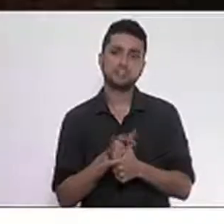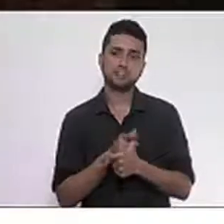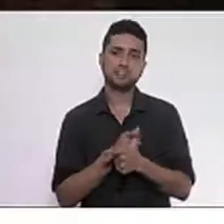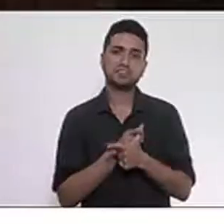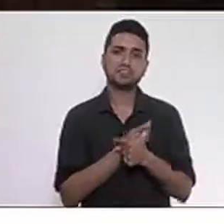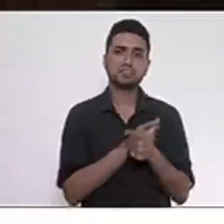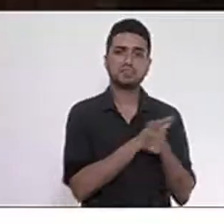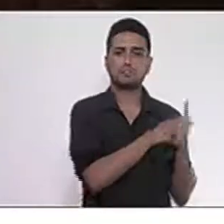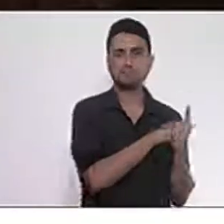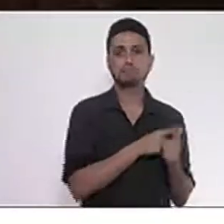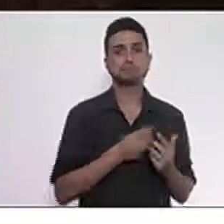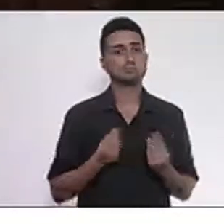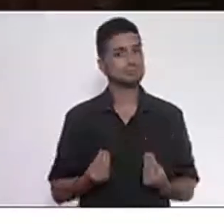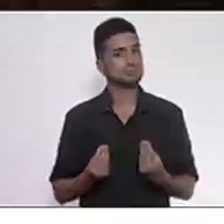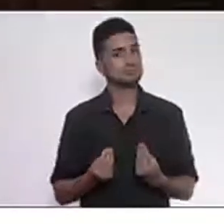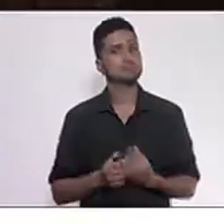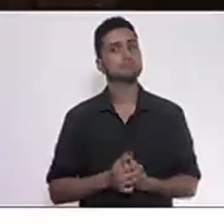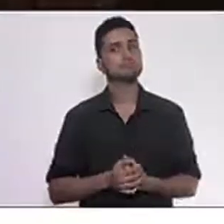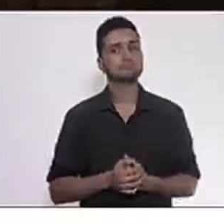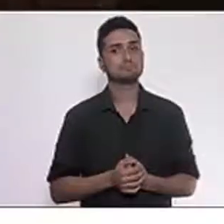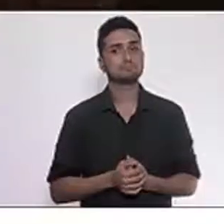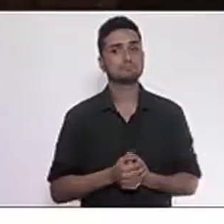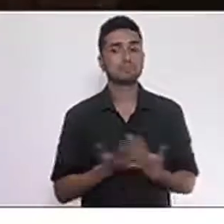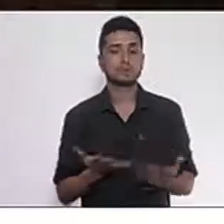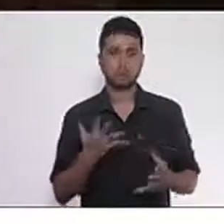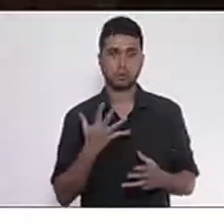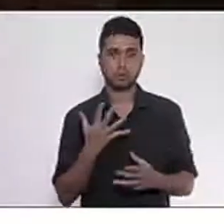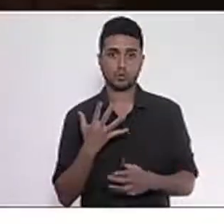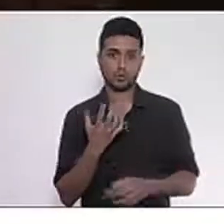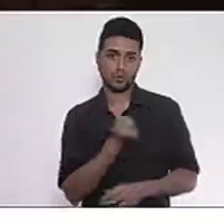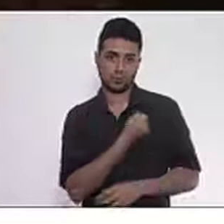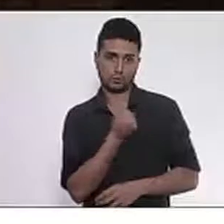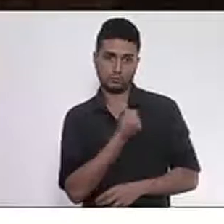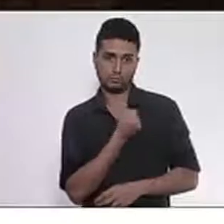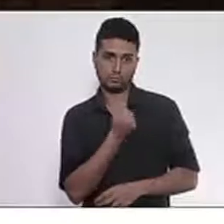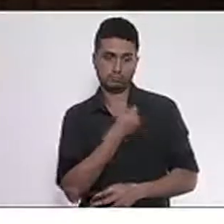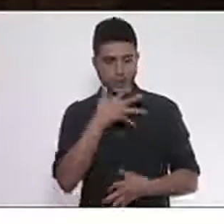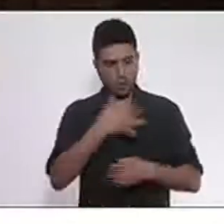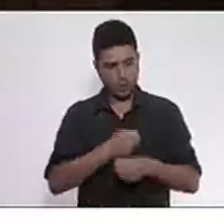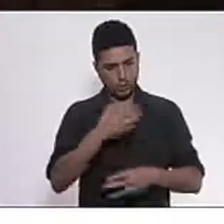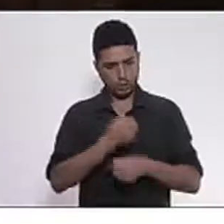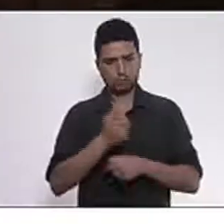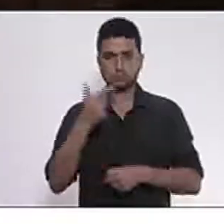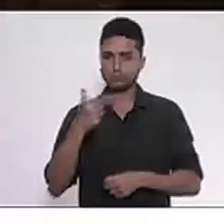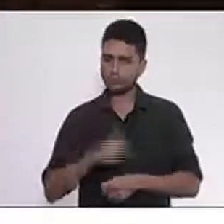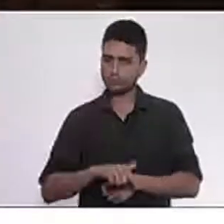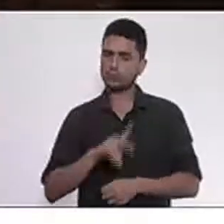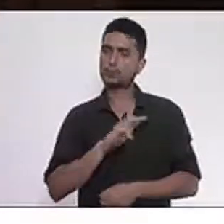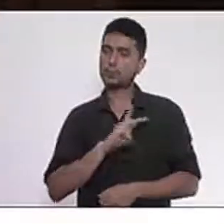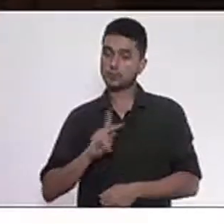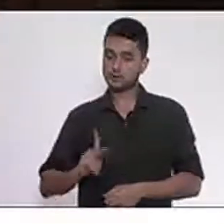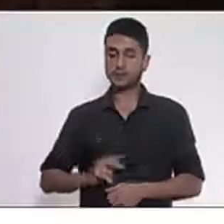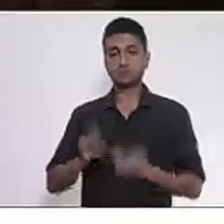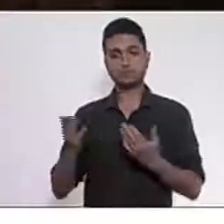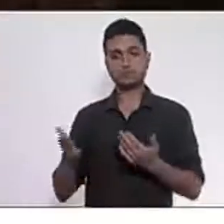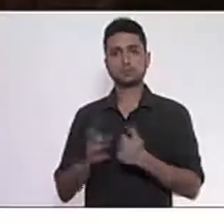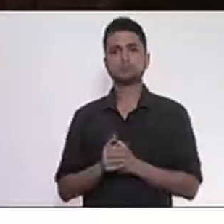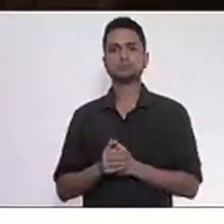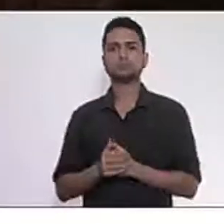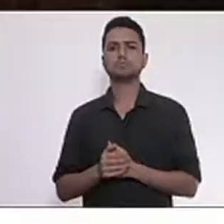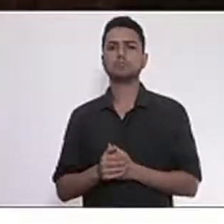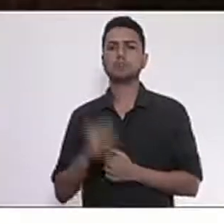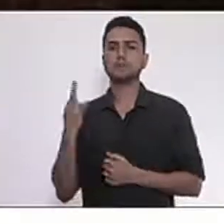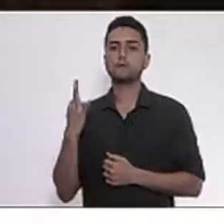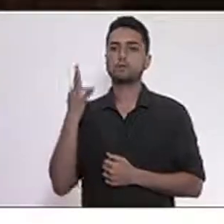Então, esse número foi recalculado, senhor presidente. E se chegou em 2023